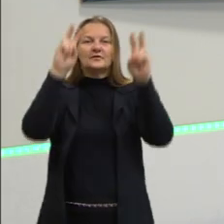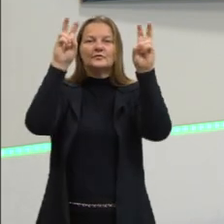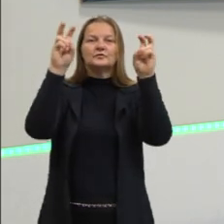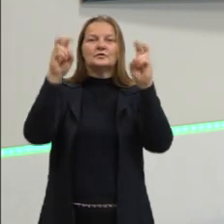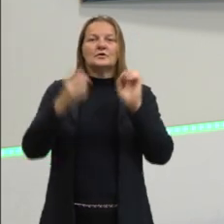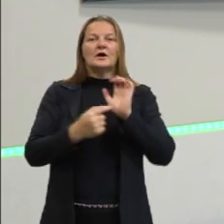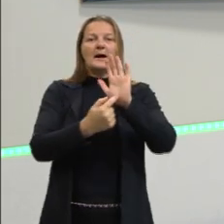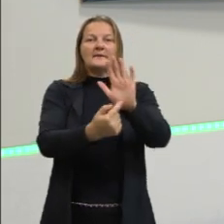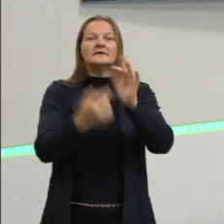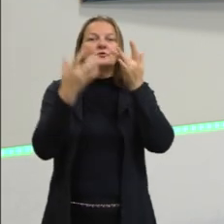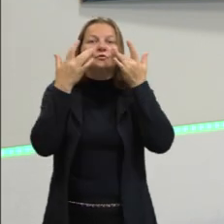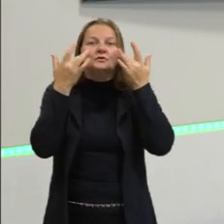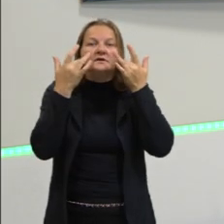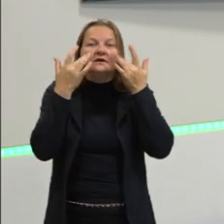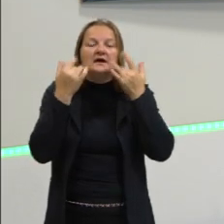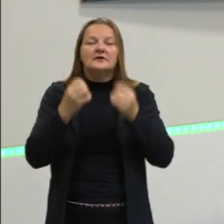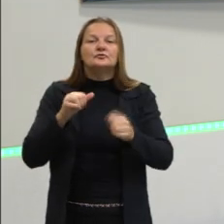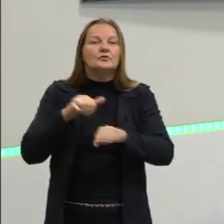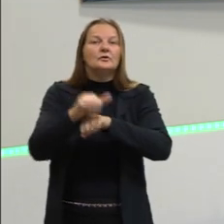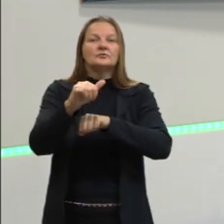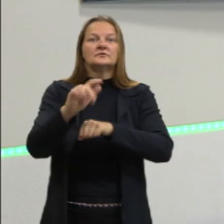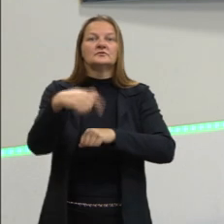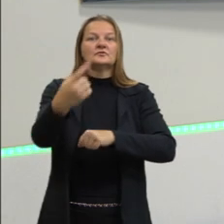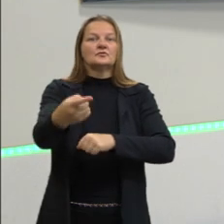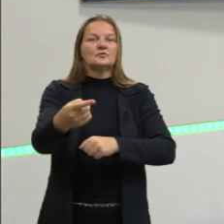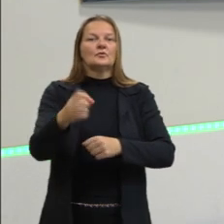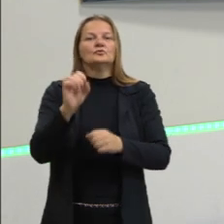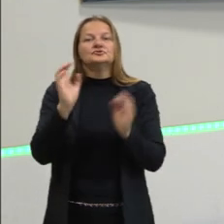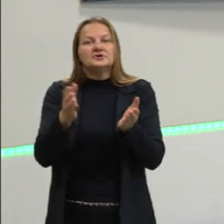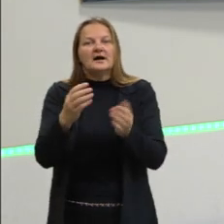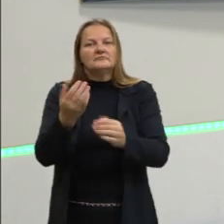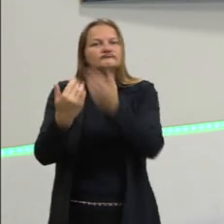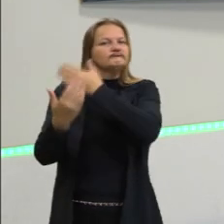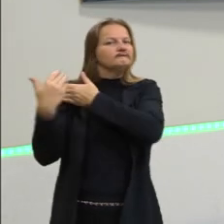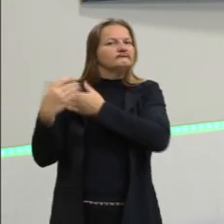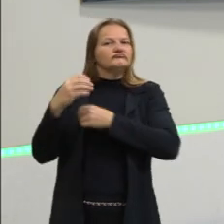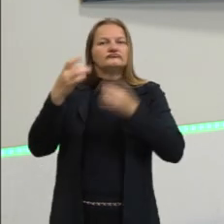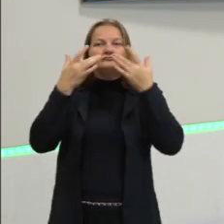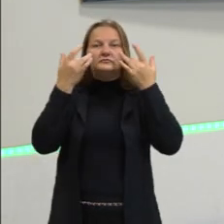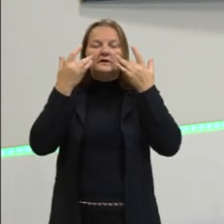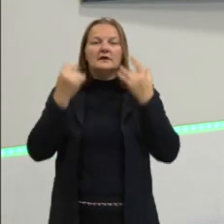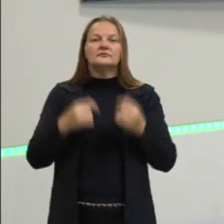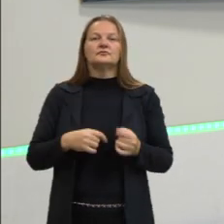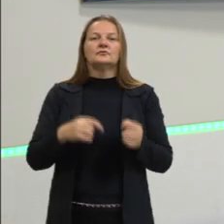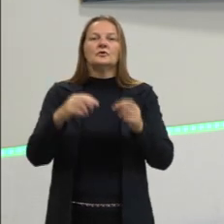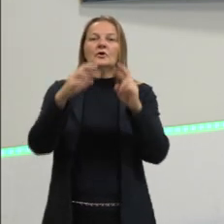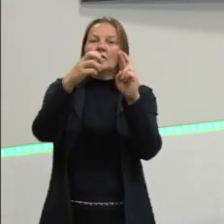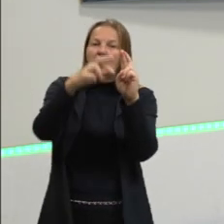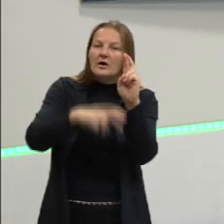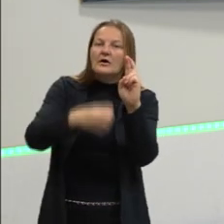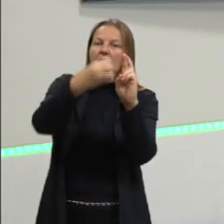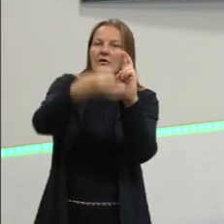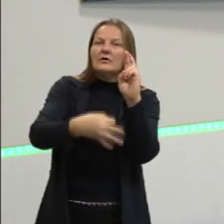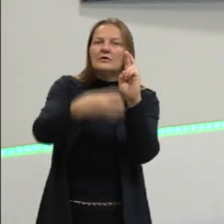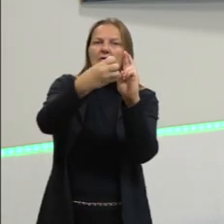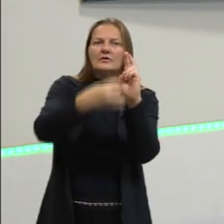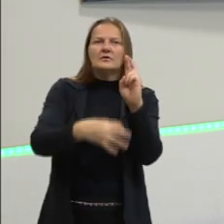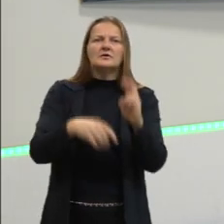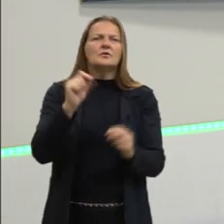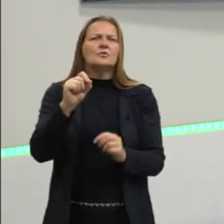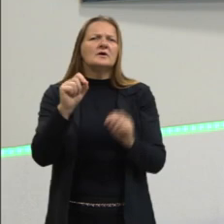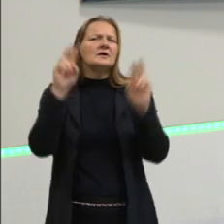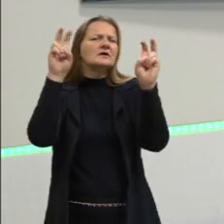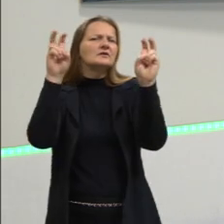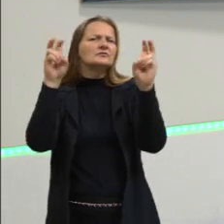apresentação teatral que vai acontecer ou aconteceu. Vai trazer ali, então, o que trata,